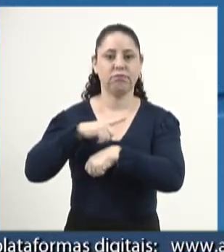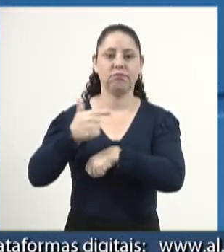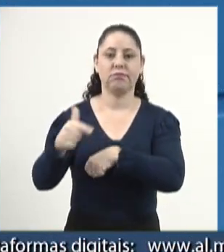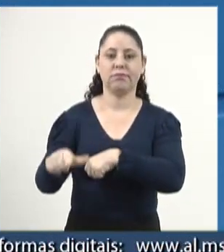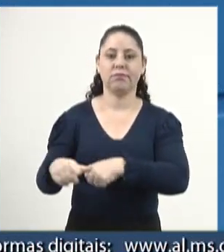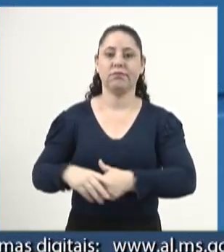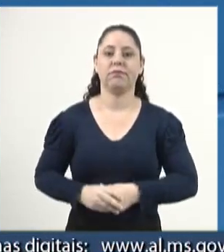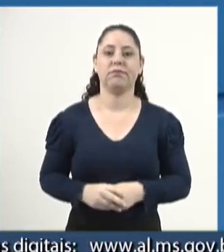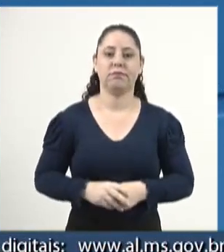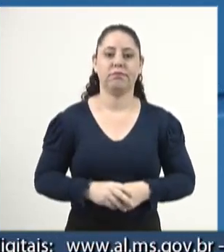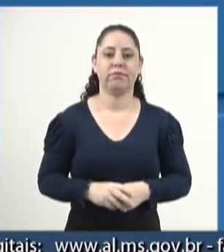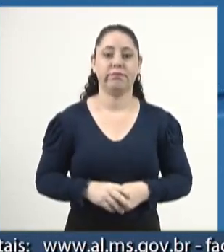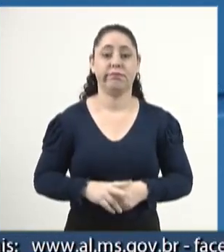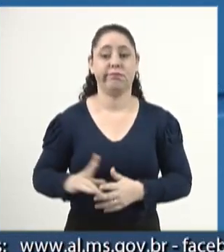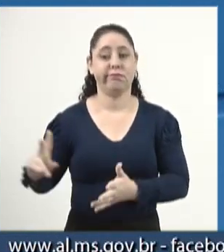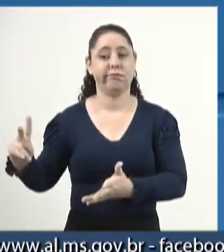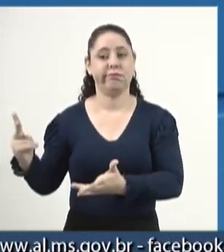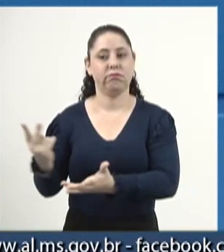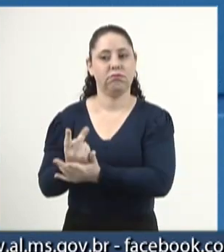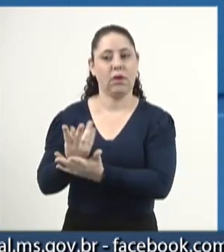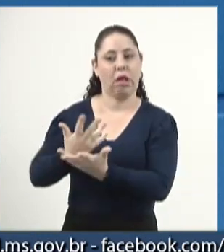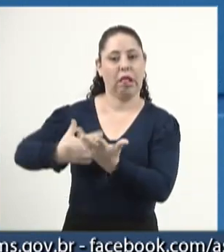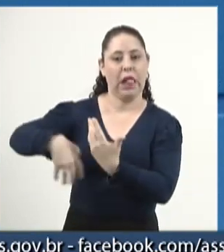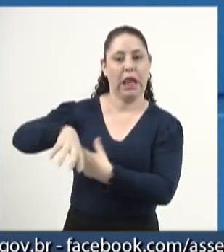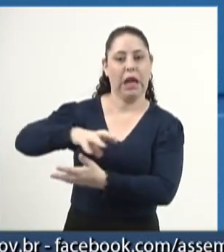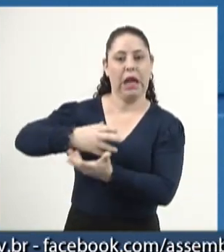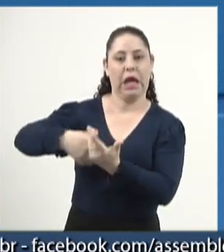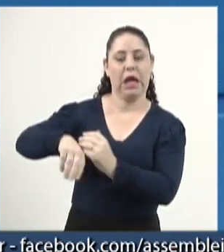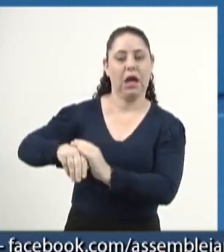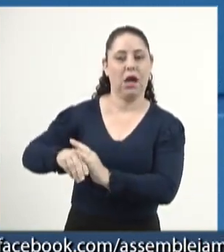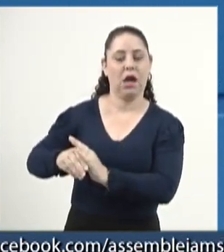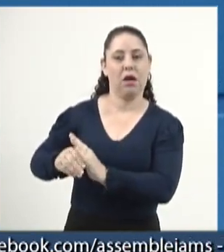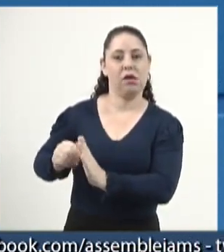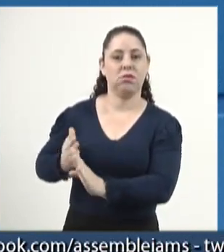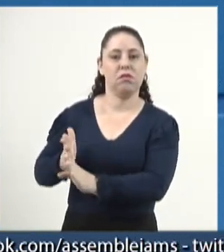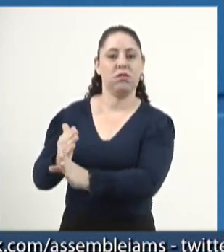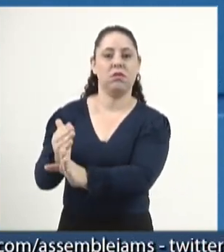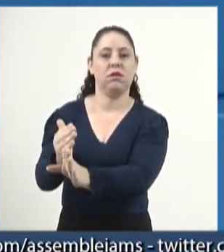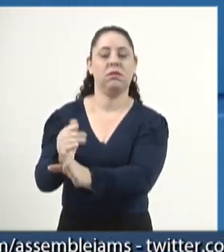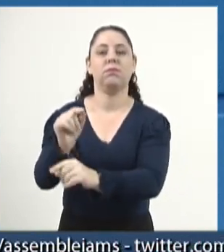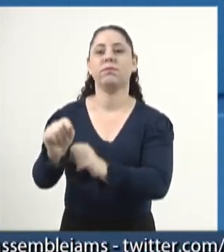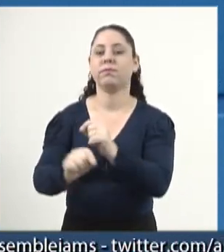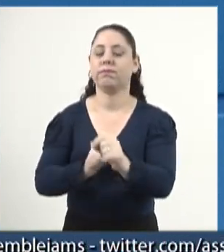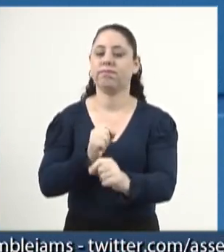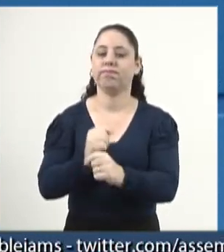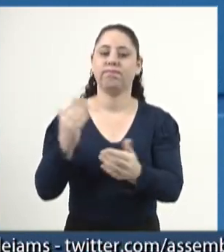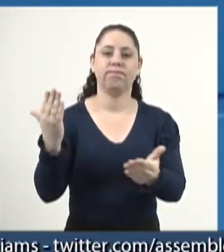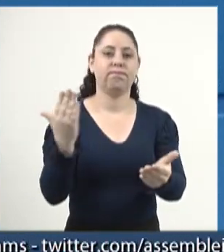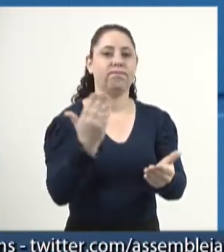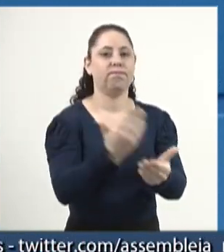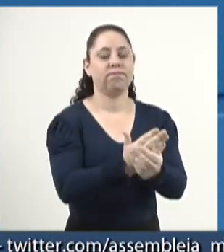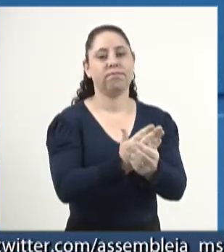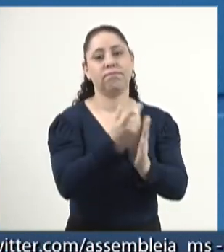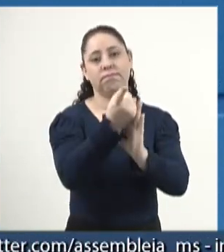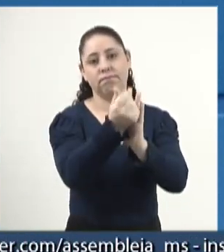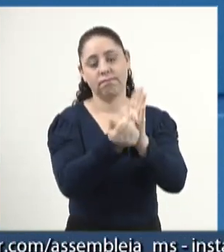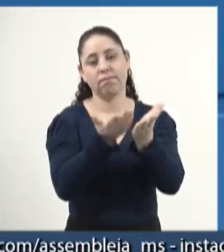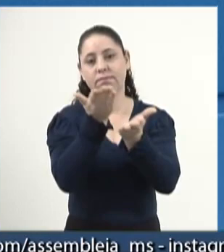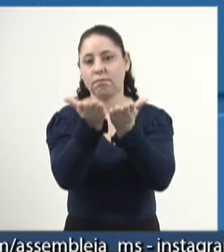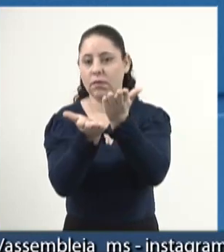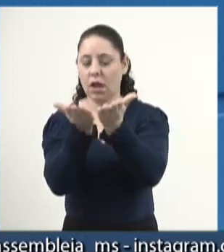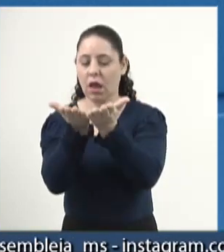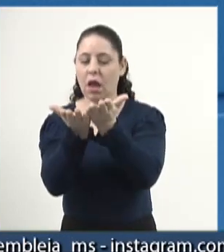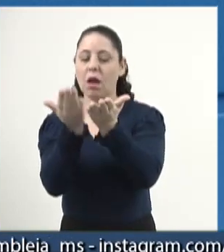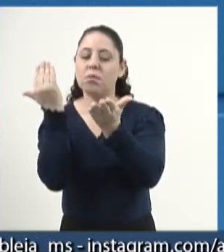em Maracutaia, segundo a mídia, direcionando em processo licitatório com indícios